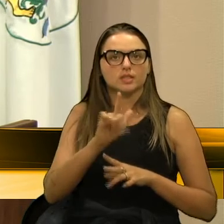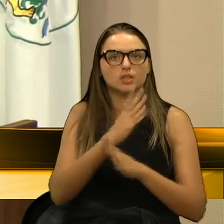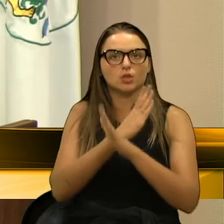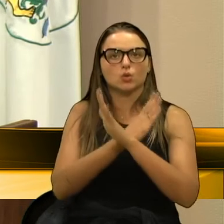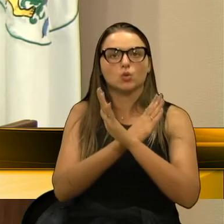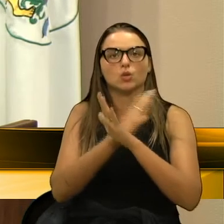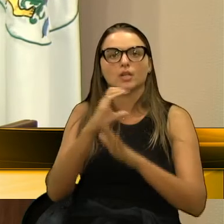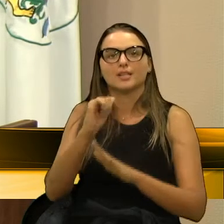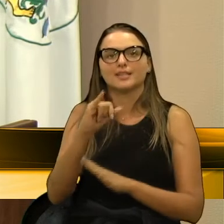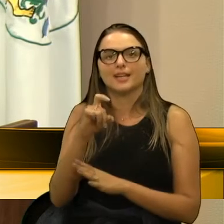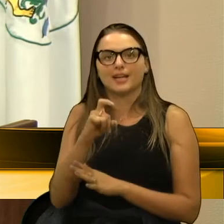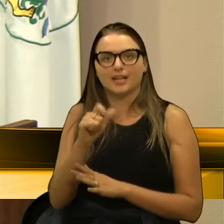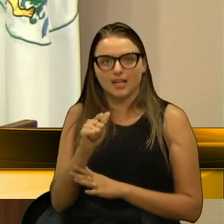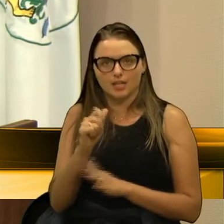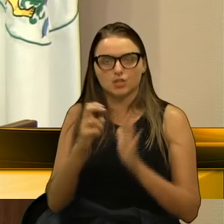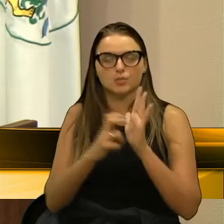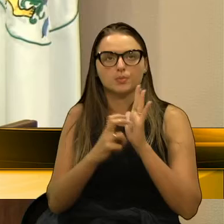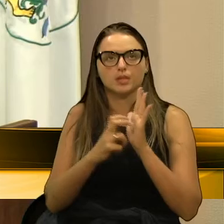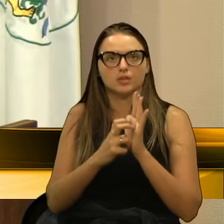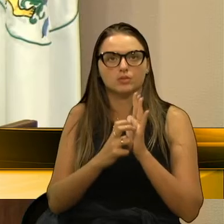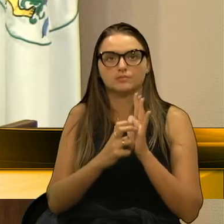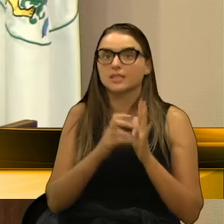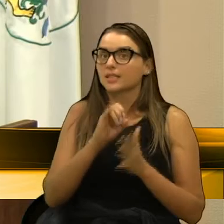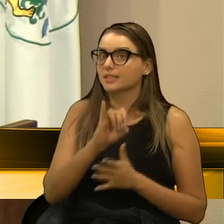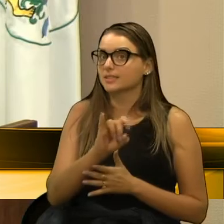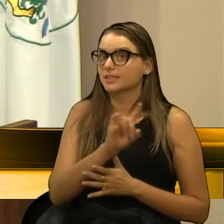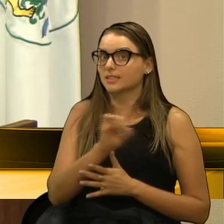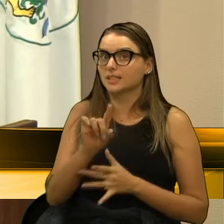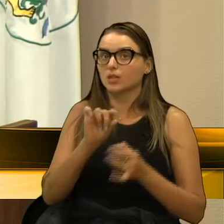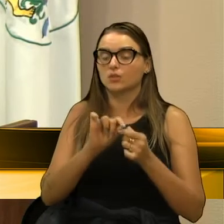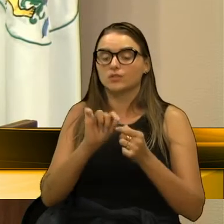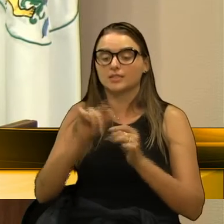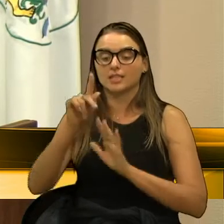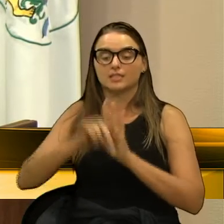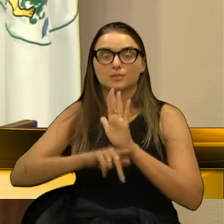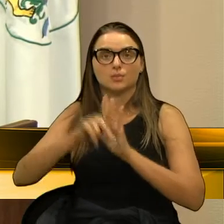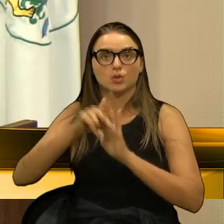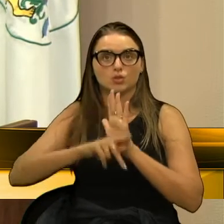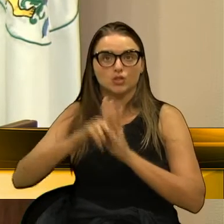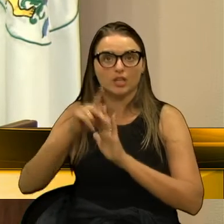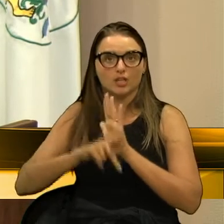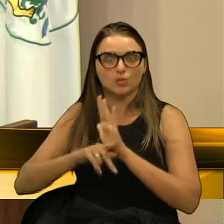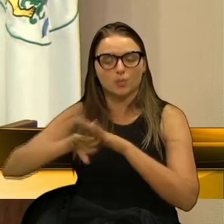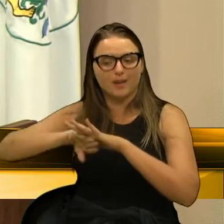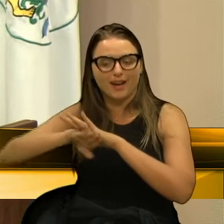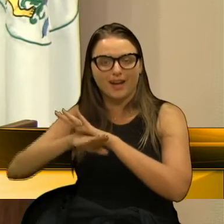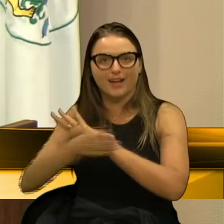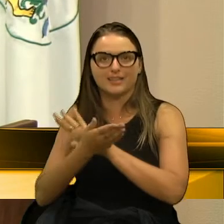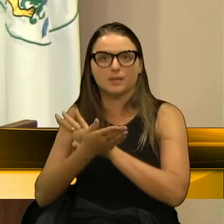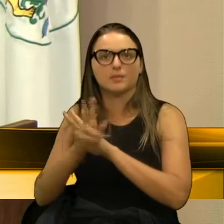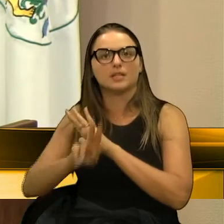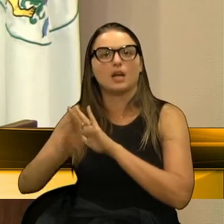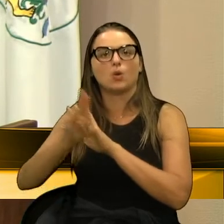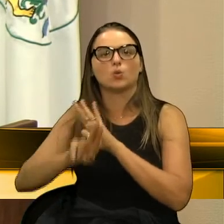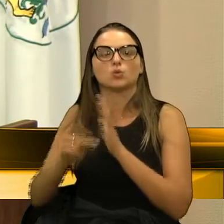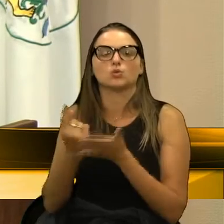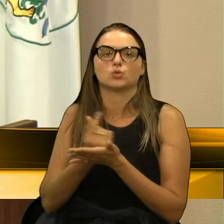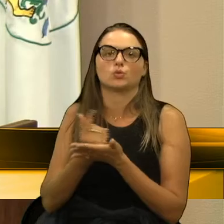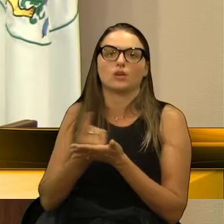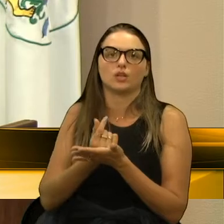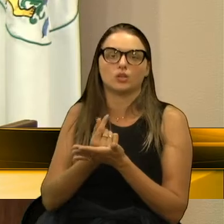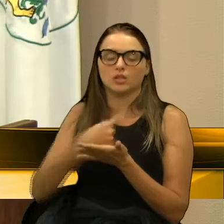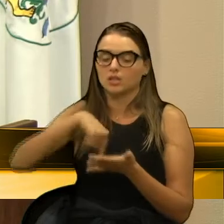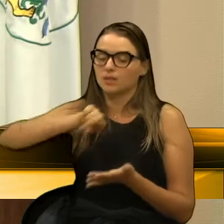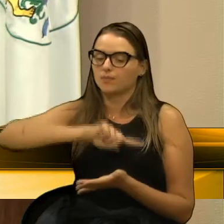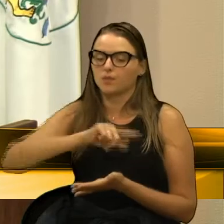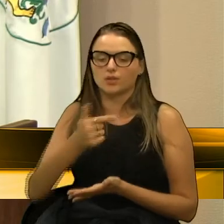Econômica Federal, que se ele não fizesse um projeto para readequar esses valores, nós não teríamos a